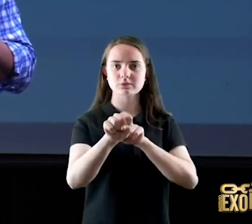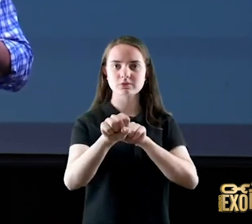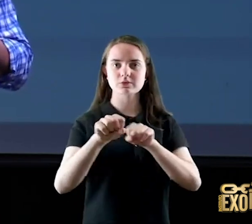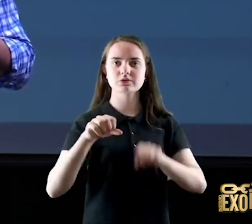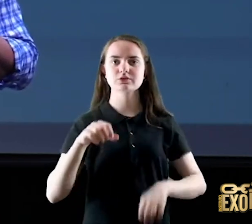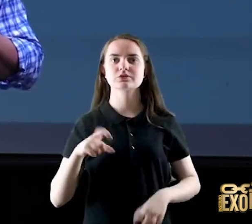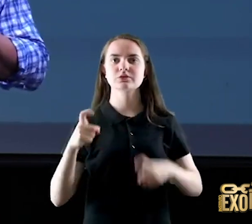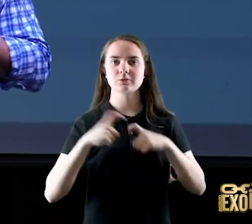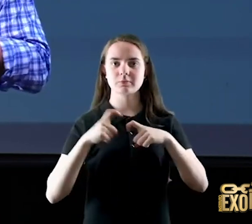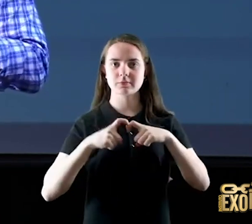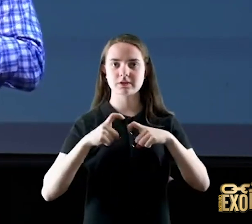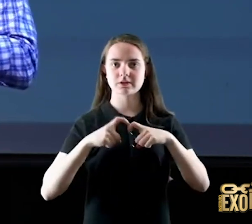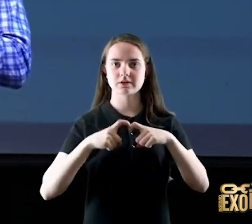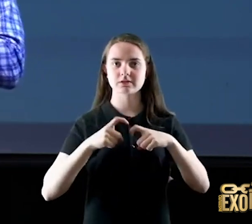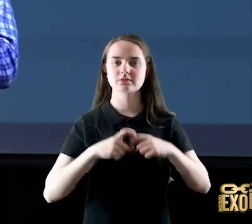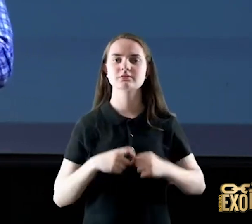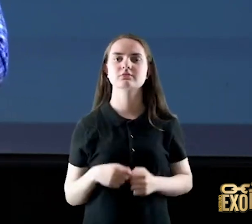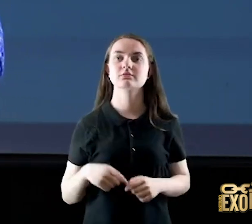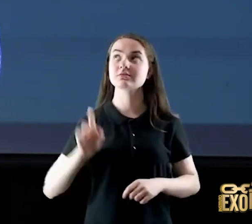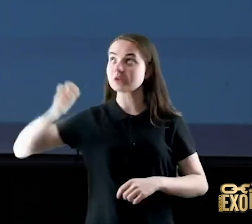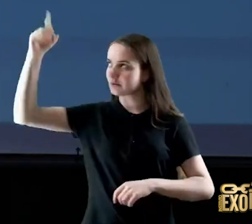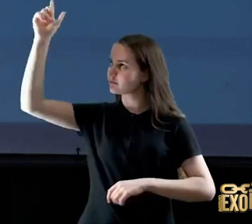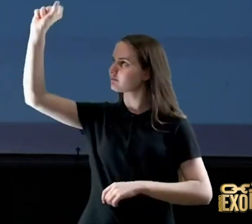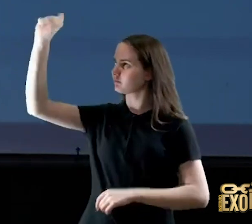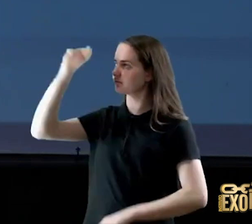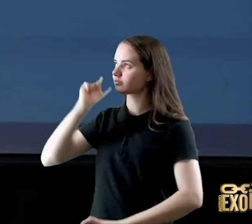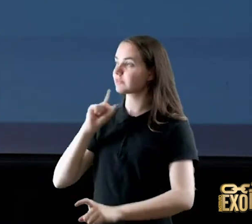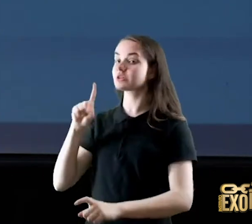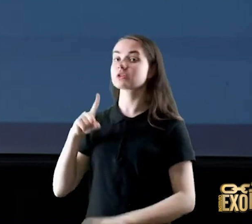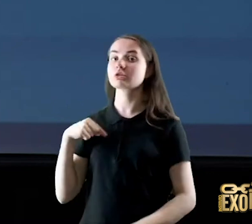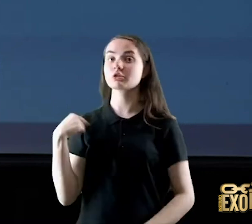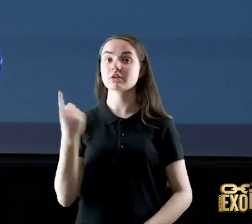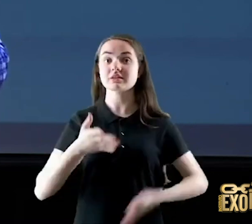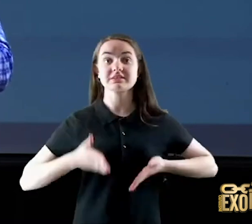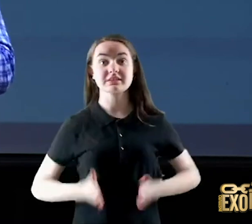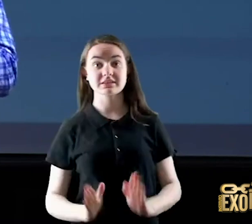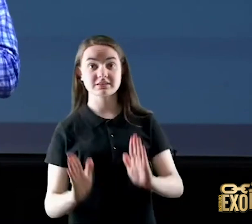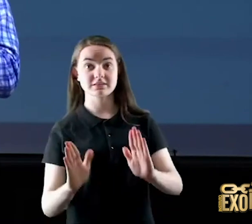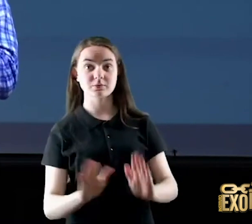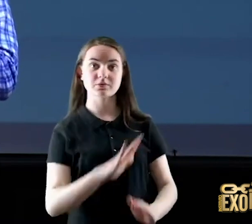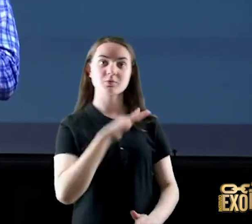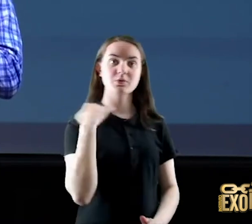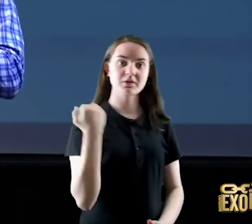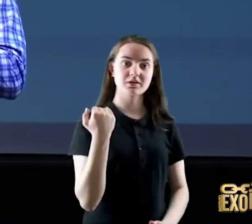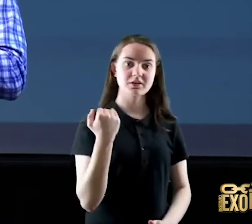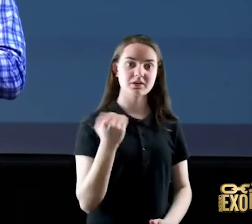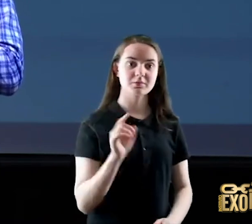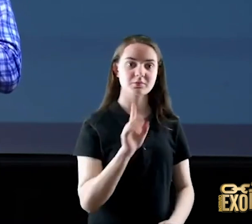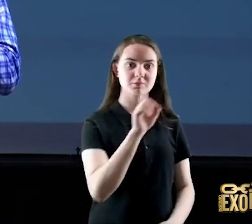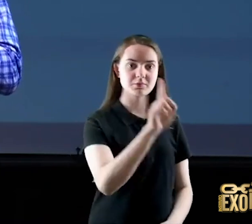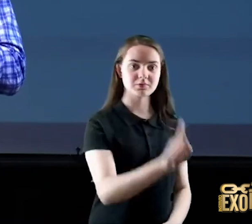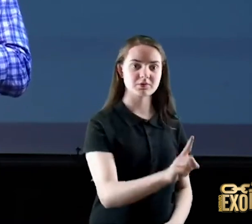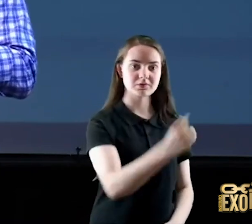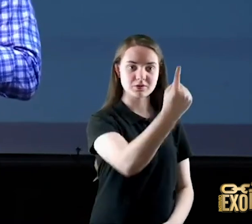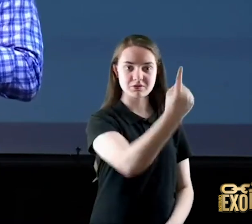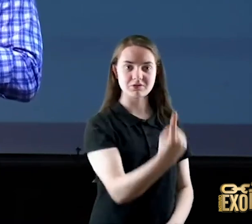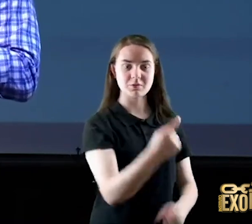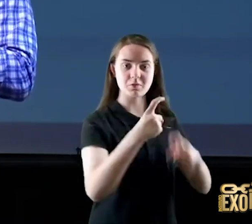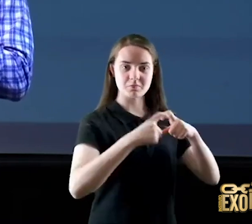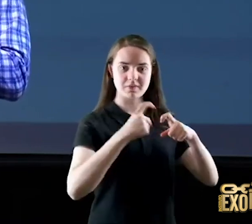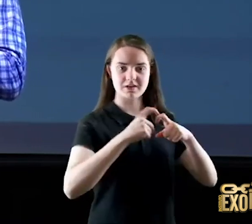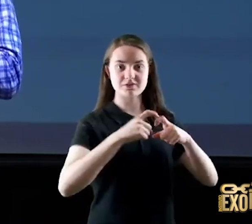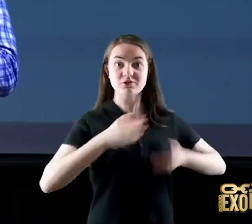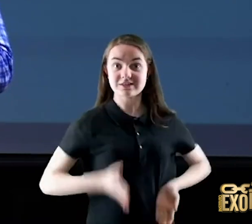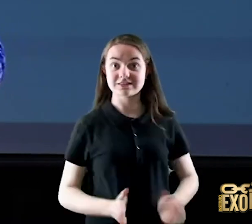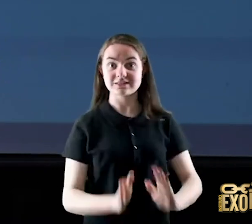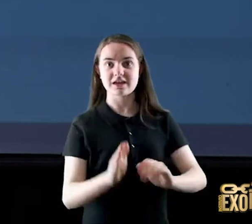palavra que Deus me deu nós nascemos e morremos nas mãos dos médicos você nasce na enfermaria você